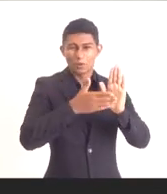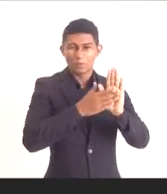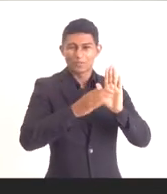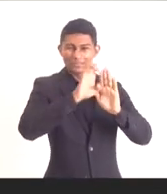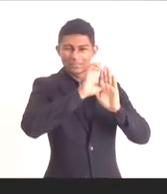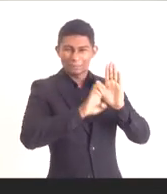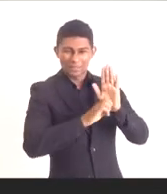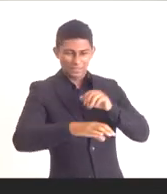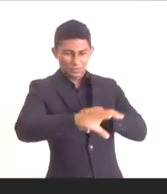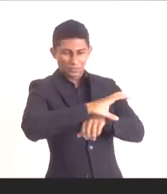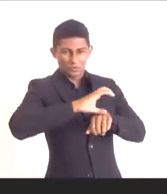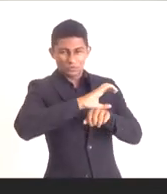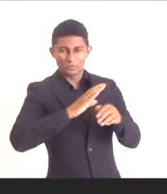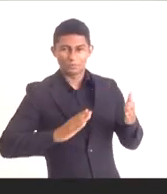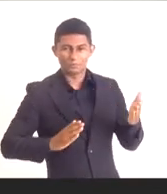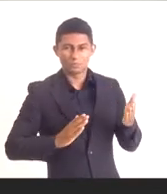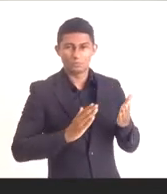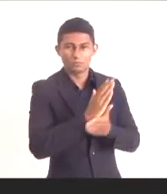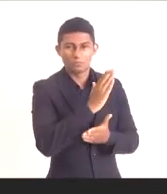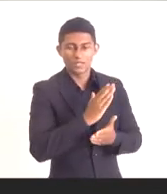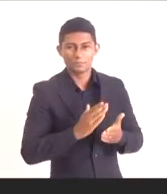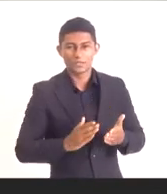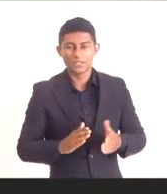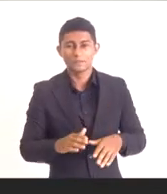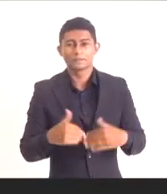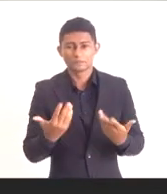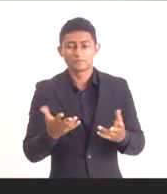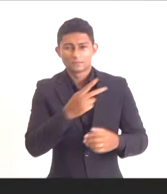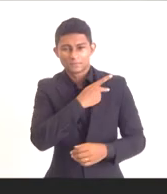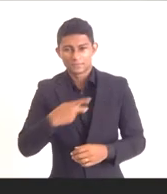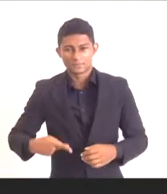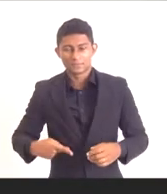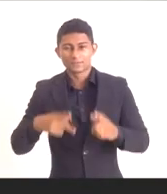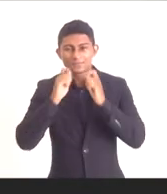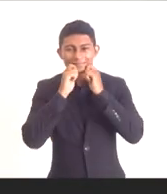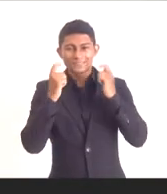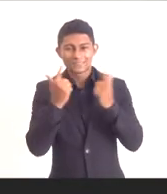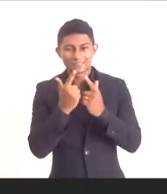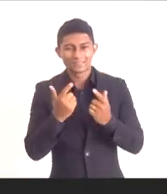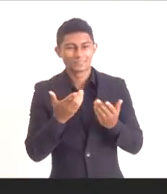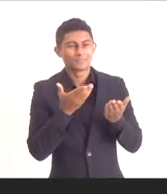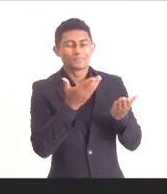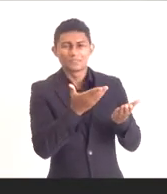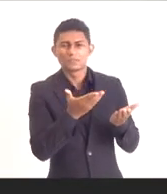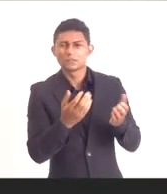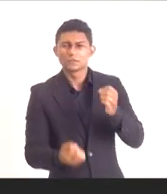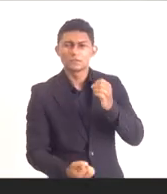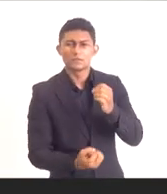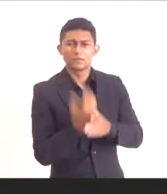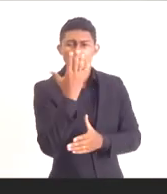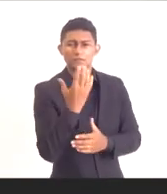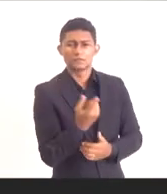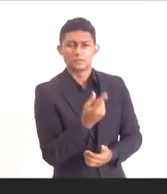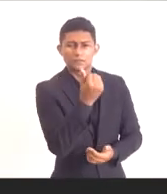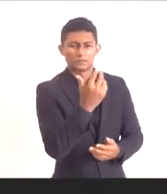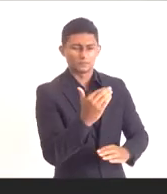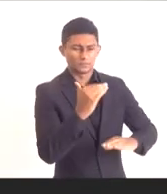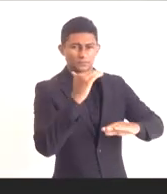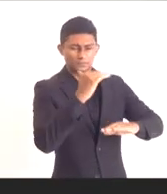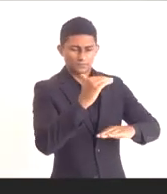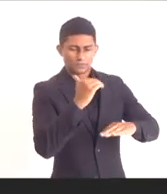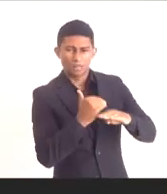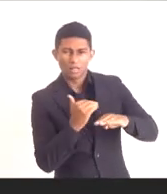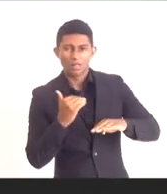emenda constitucional, de autoria do presidente da Légia, o deputado André Siciliano, foi criado um fundo soberano, através da